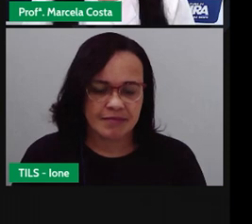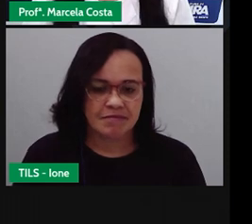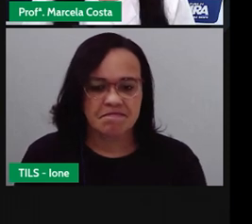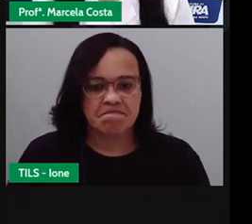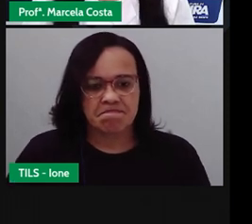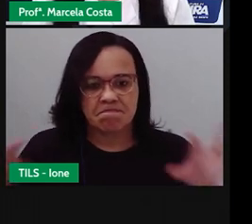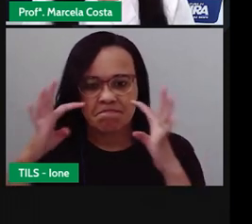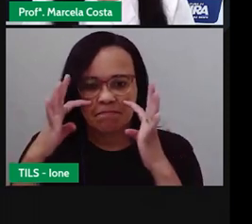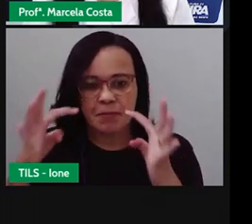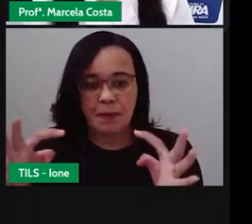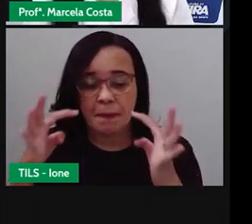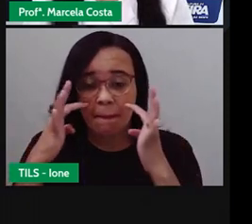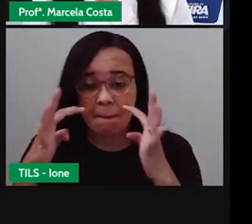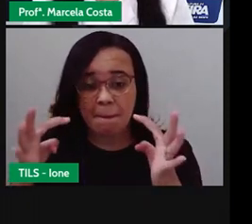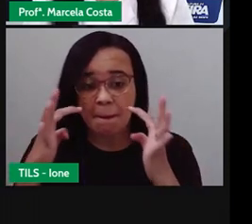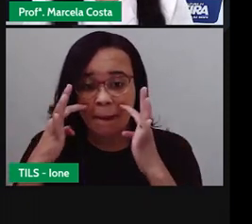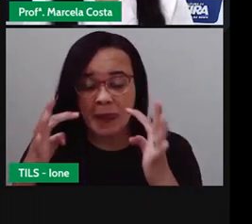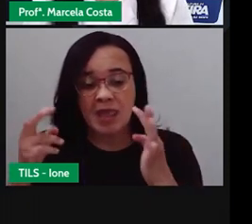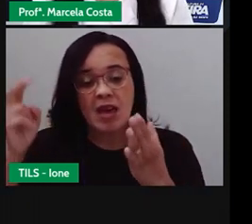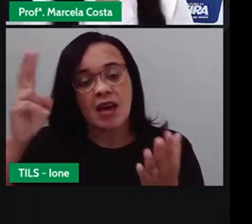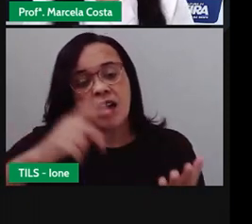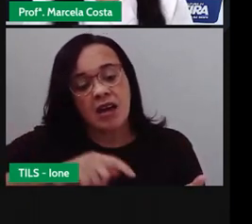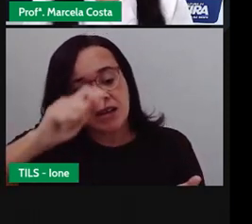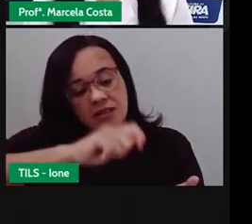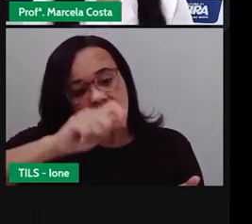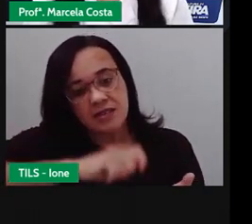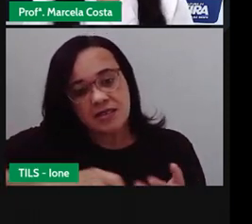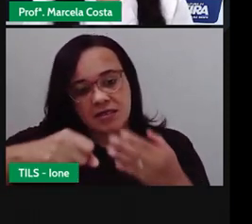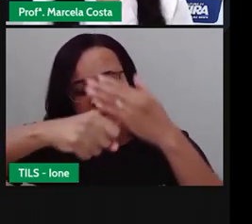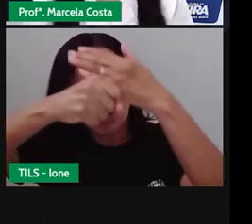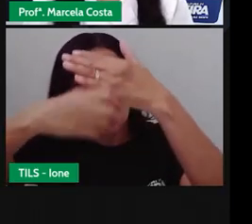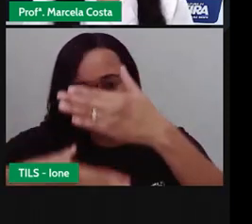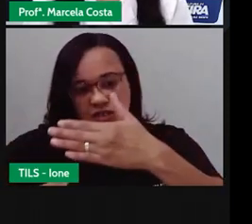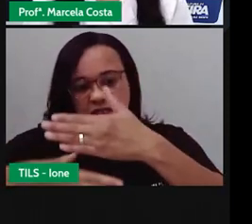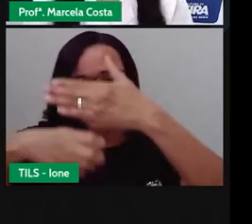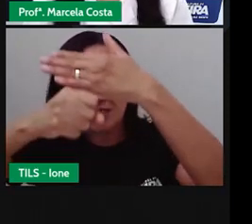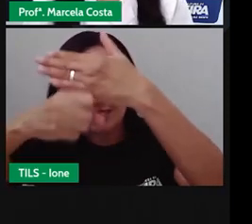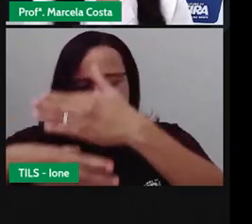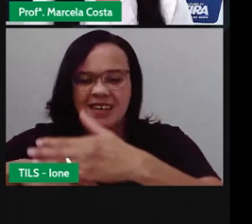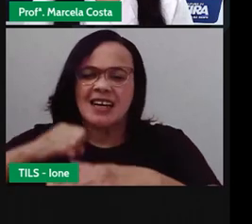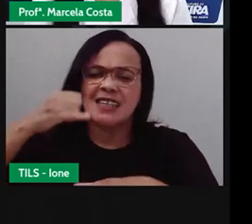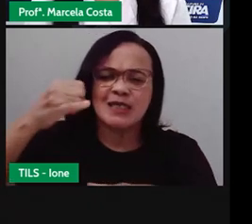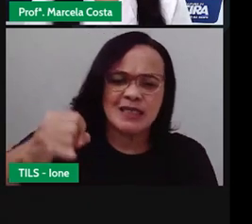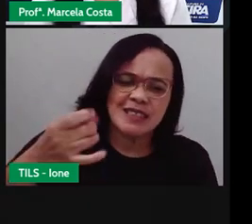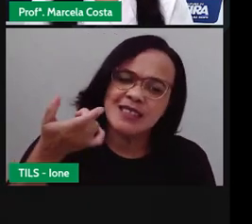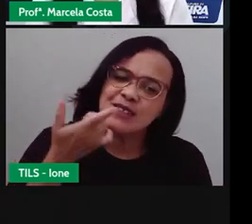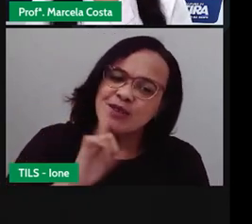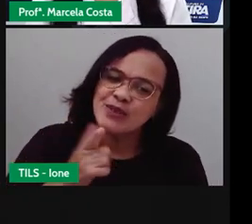Observe. Escreva aí no chat para eu saber se você está conseguindo fazer aí essa